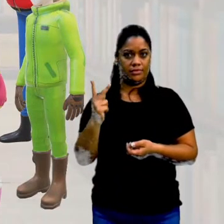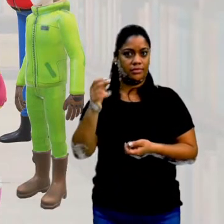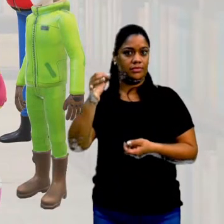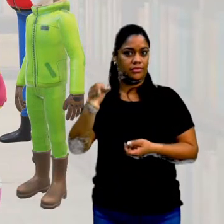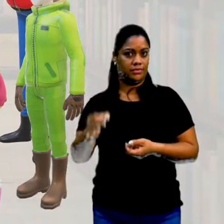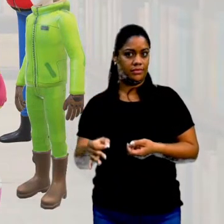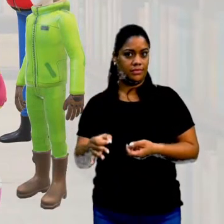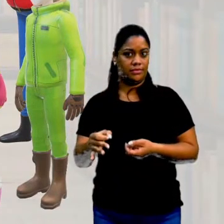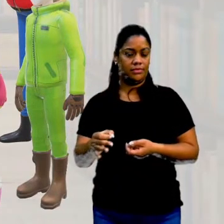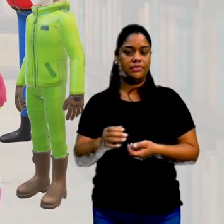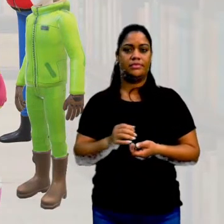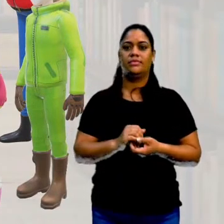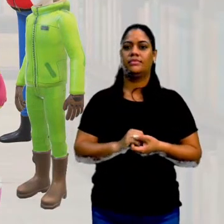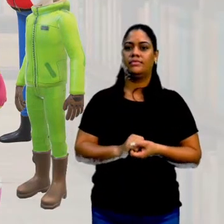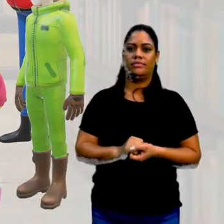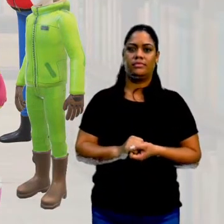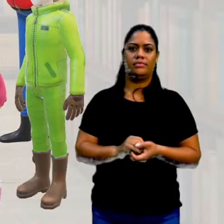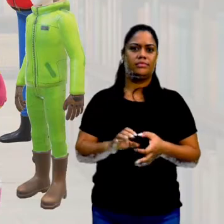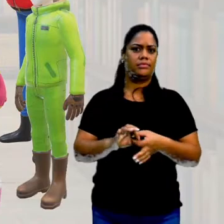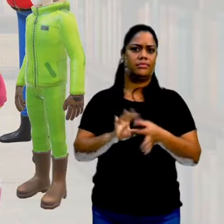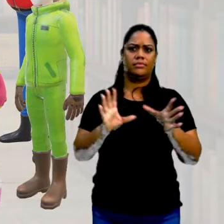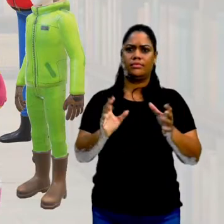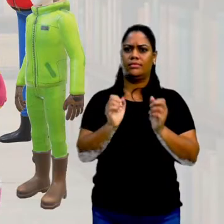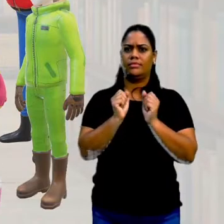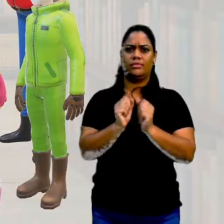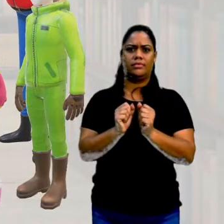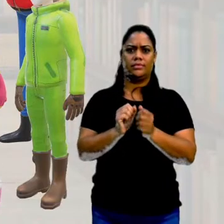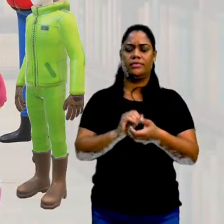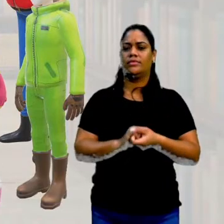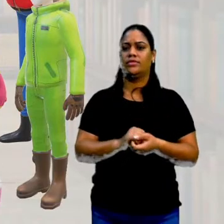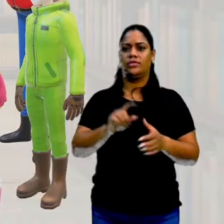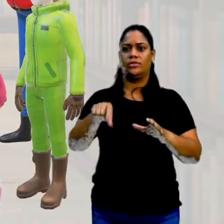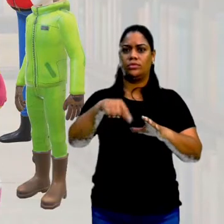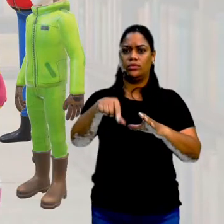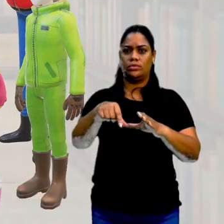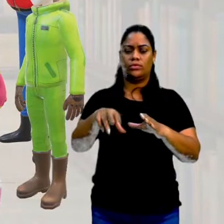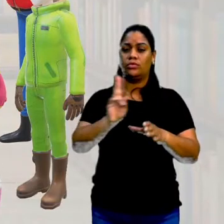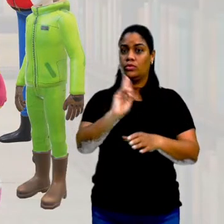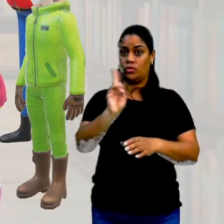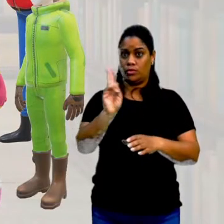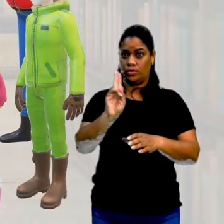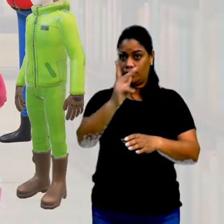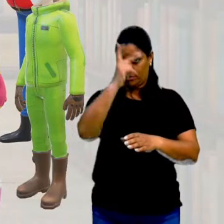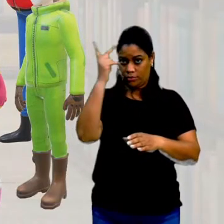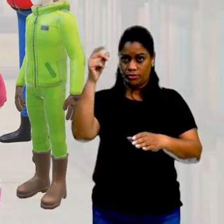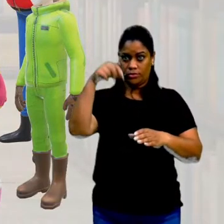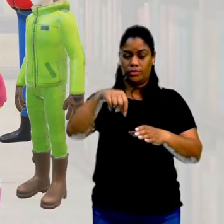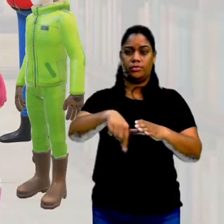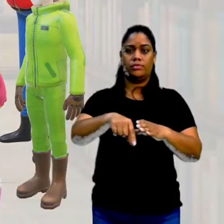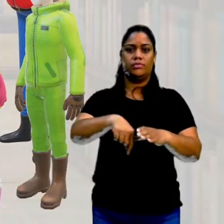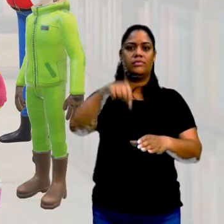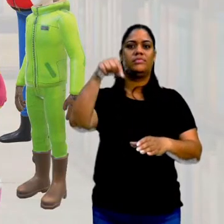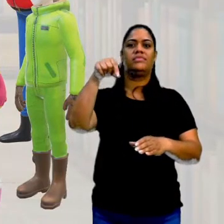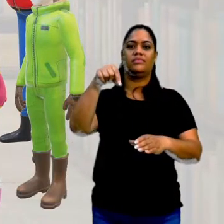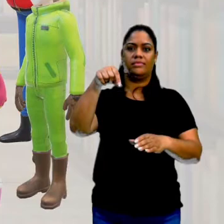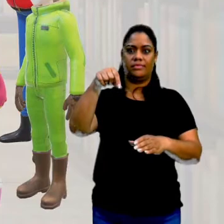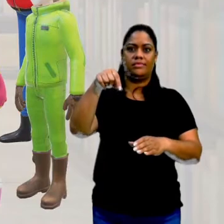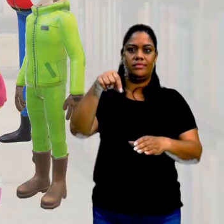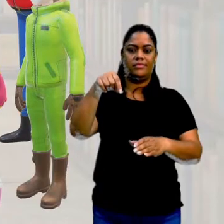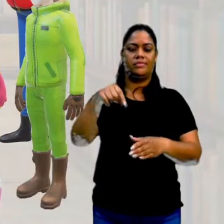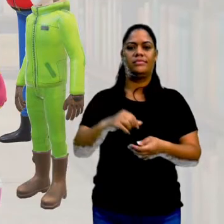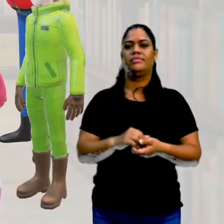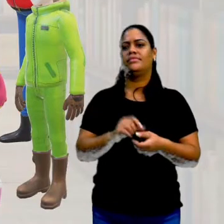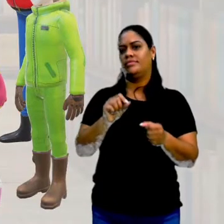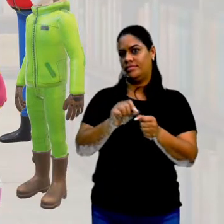está certo? Aleatoriamente, eu poderia fazer um sorteio, colocar o nome de todo mundo e sortear. Essa uma